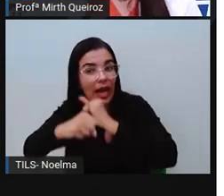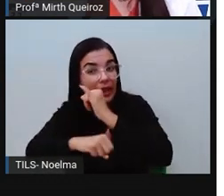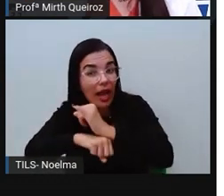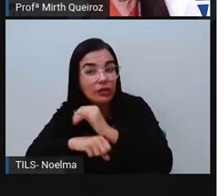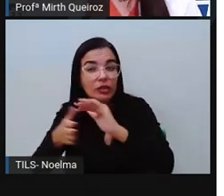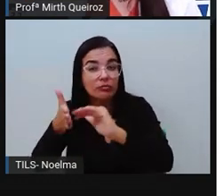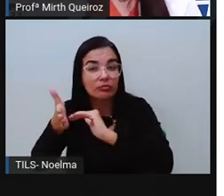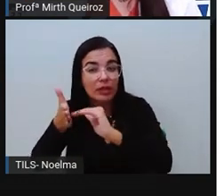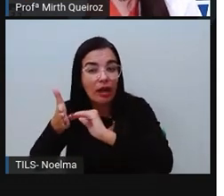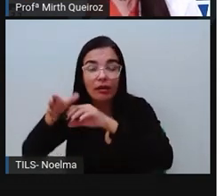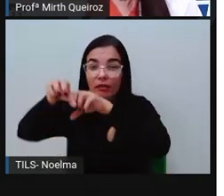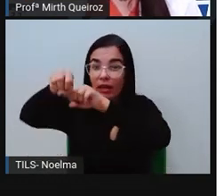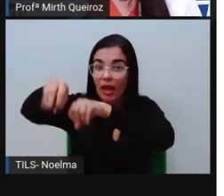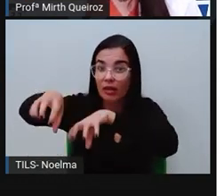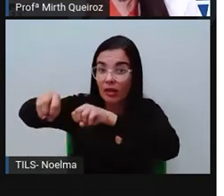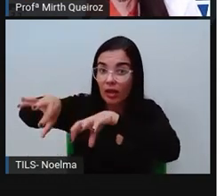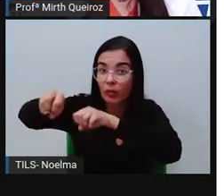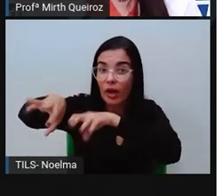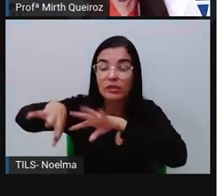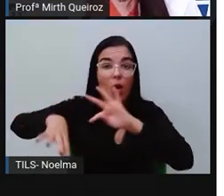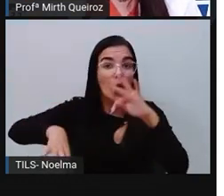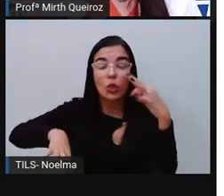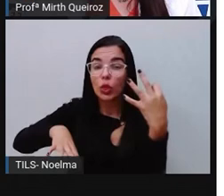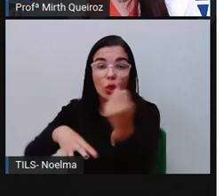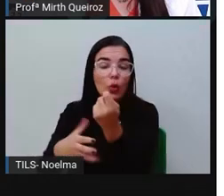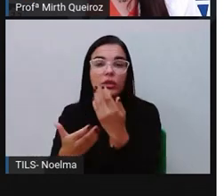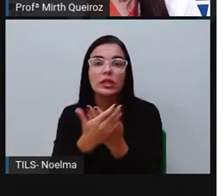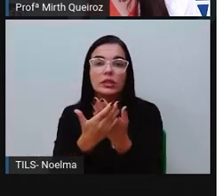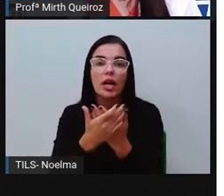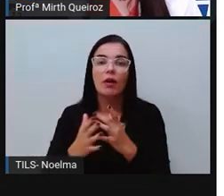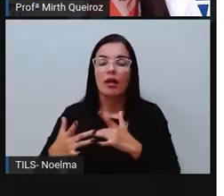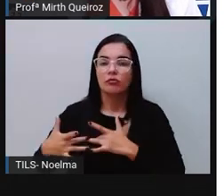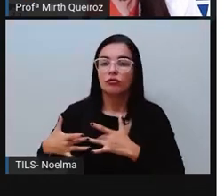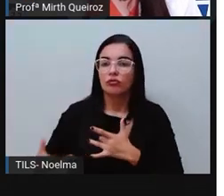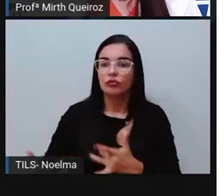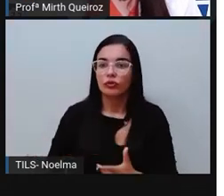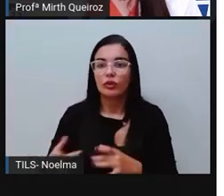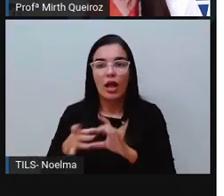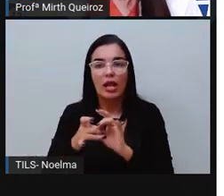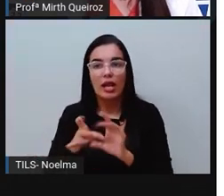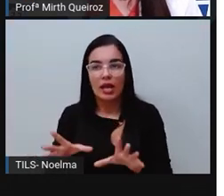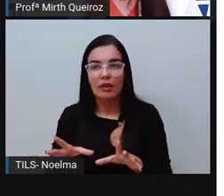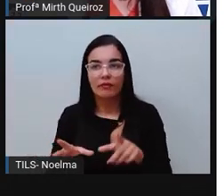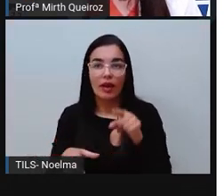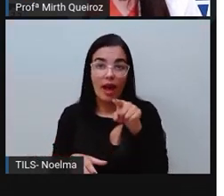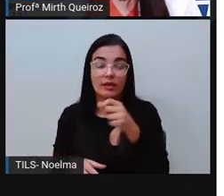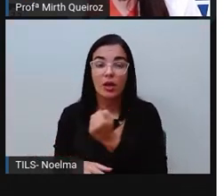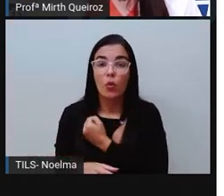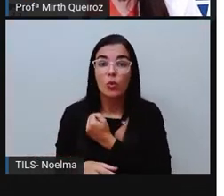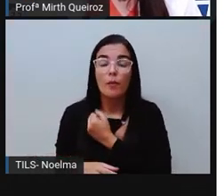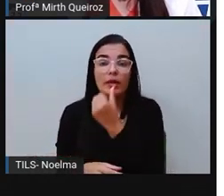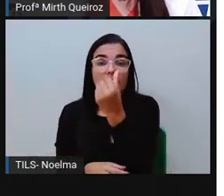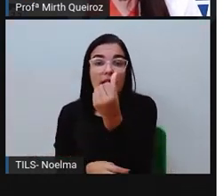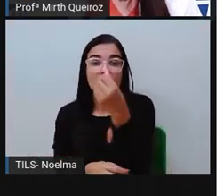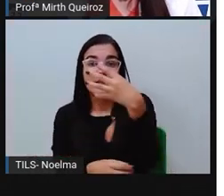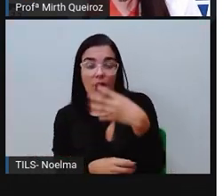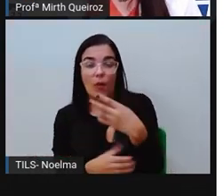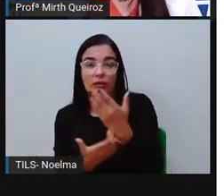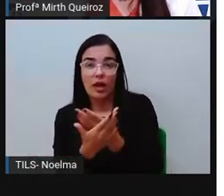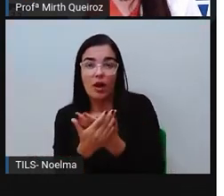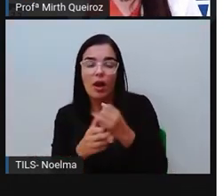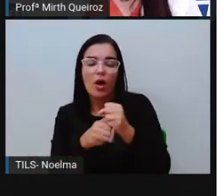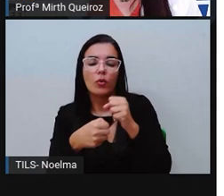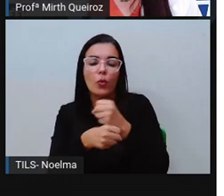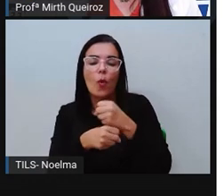que todas essas aulas estão disponíveis para vocês, certo? Essa é a aula, número 64, do